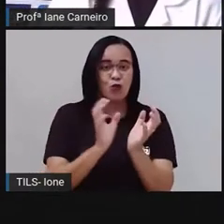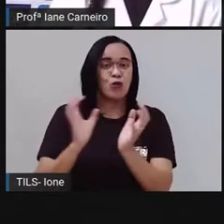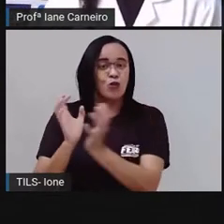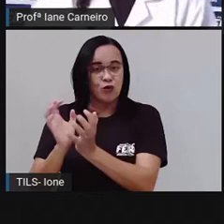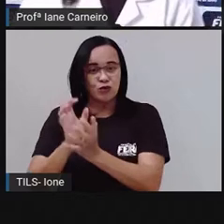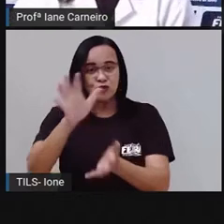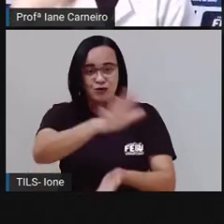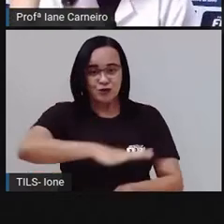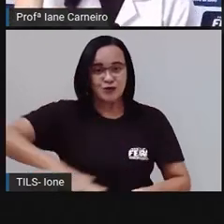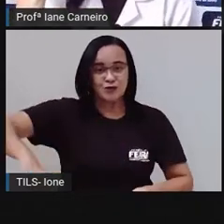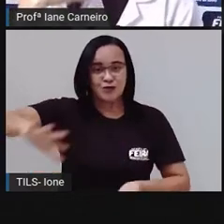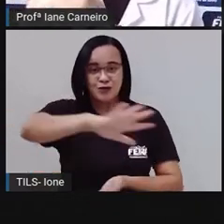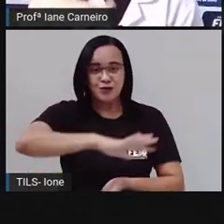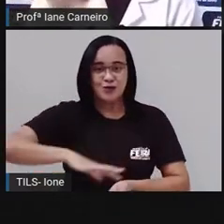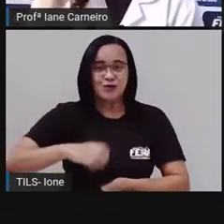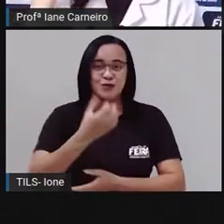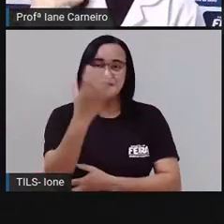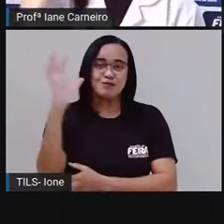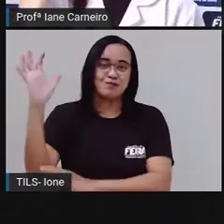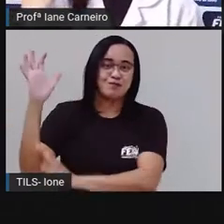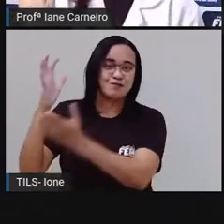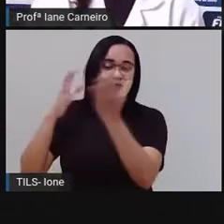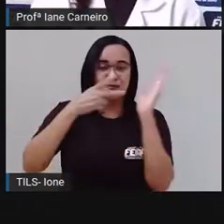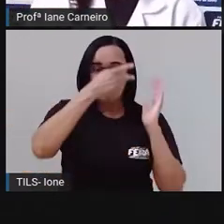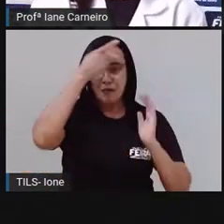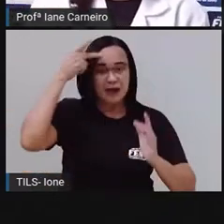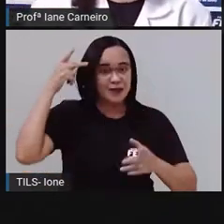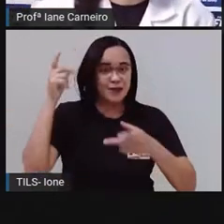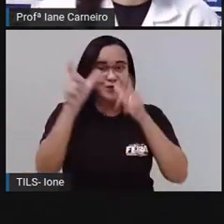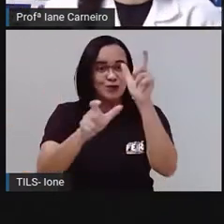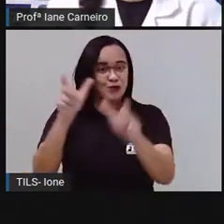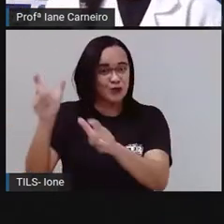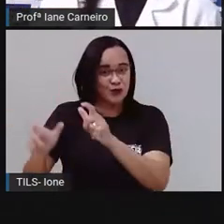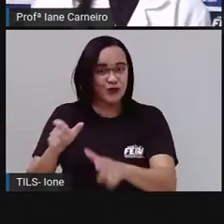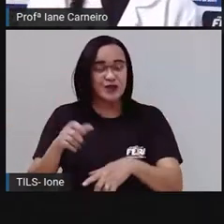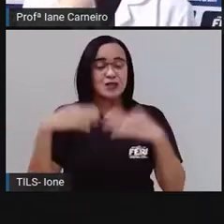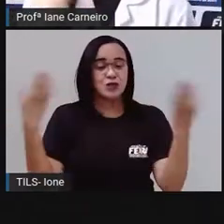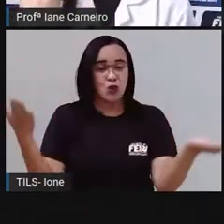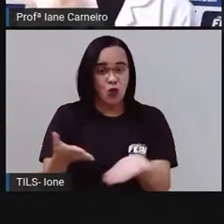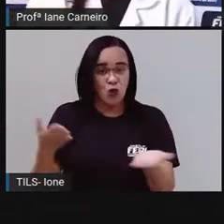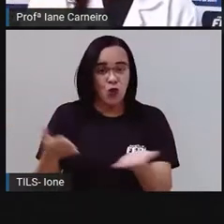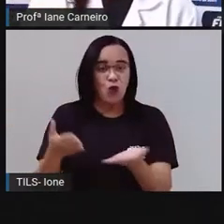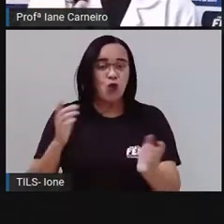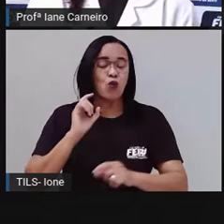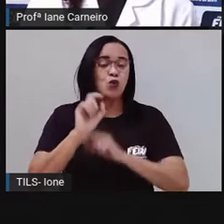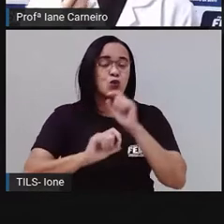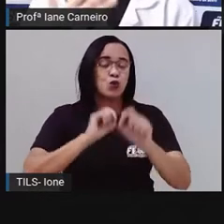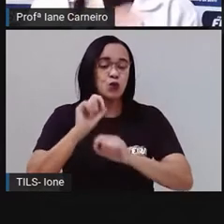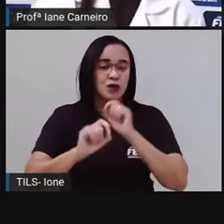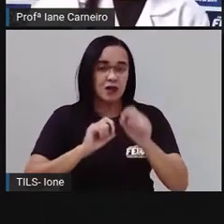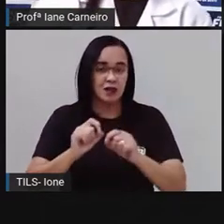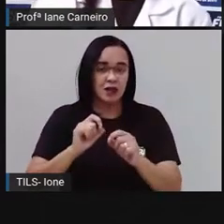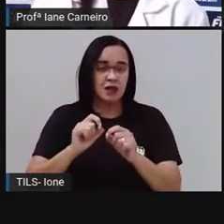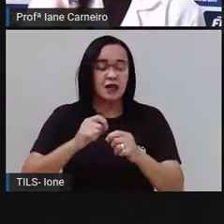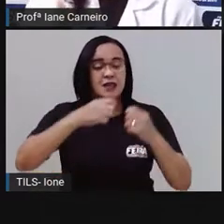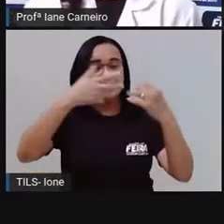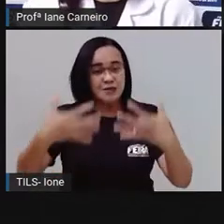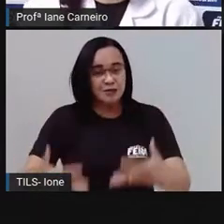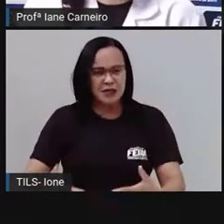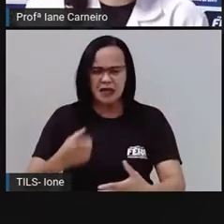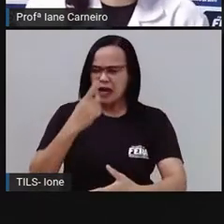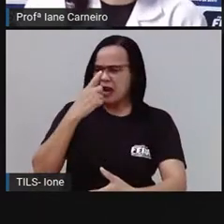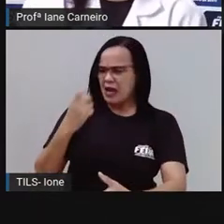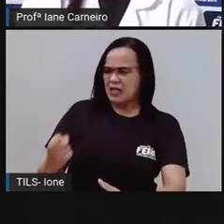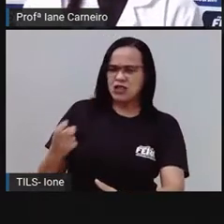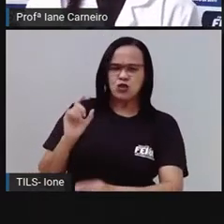Nós já estamos falando, falando sobre o que é lixo, o que é considerado lixo para uma pessoa, nem sempre é